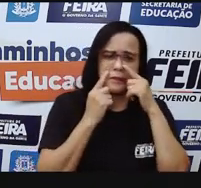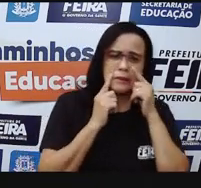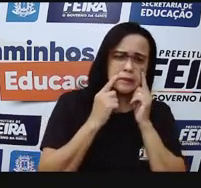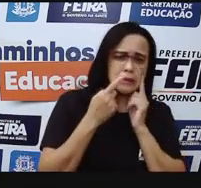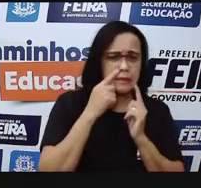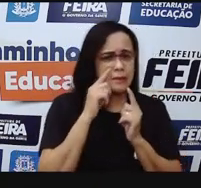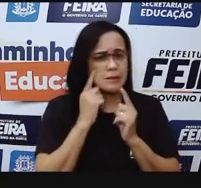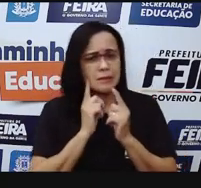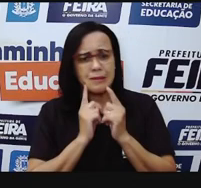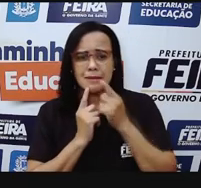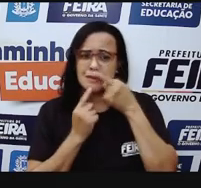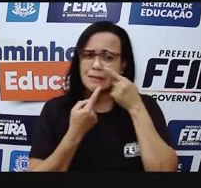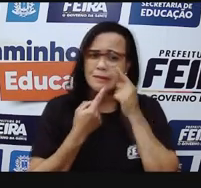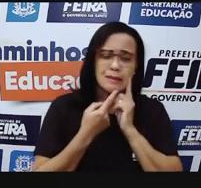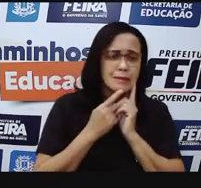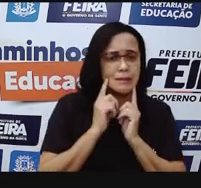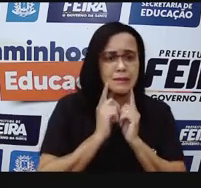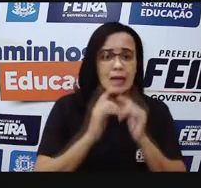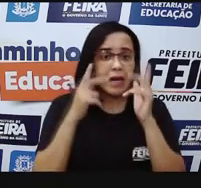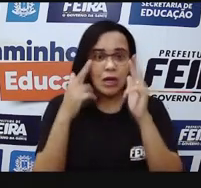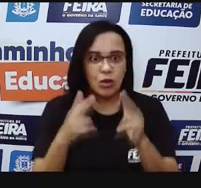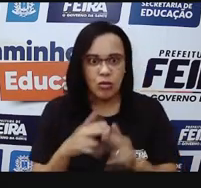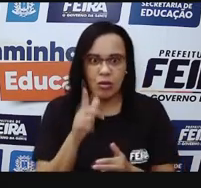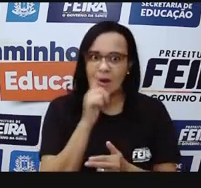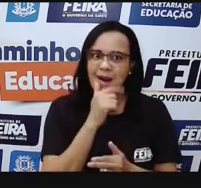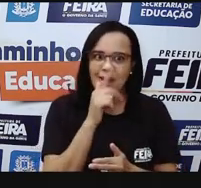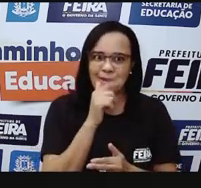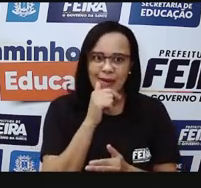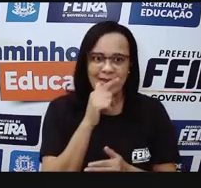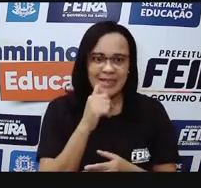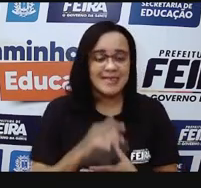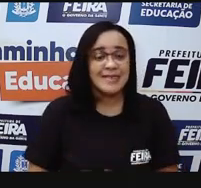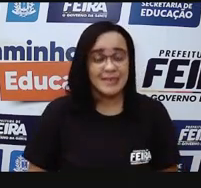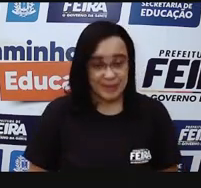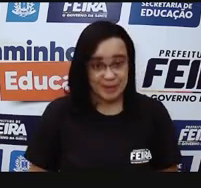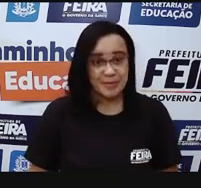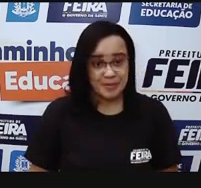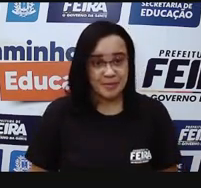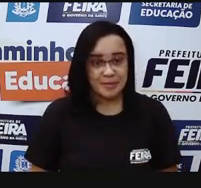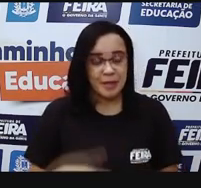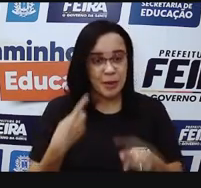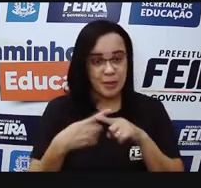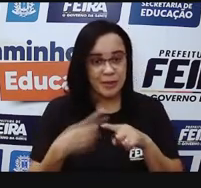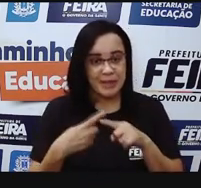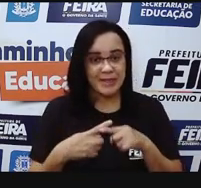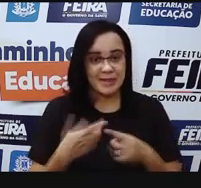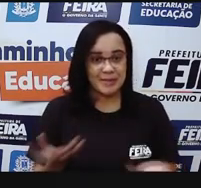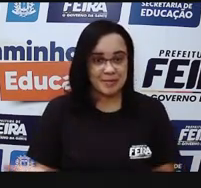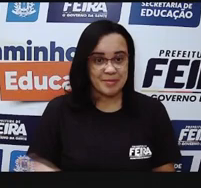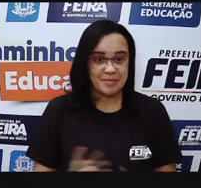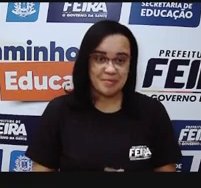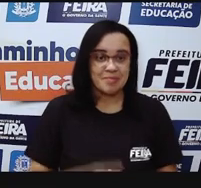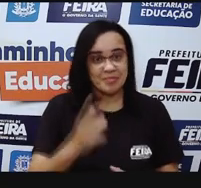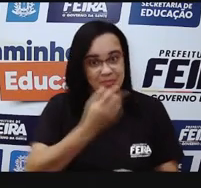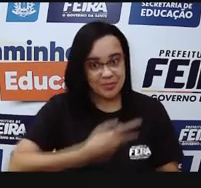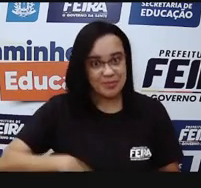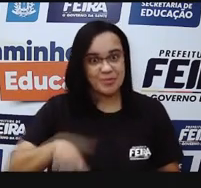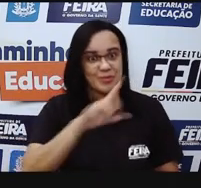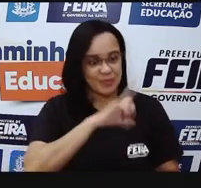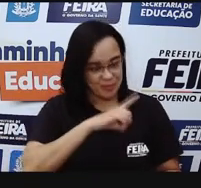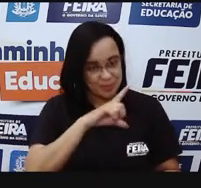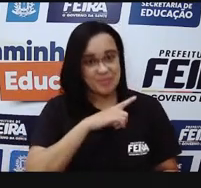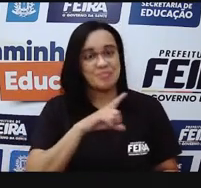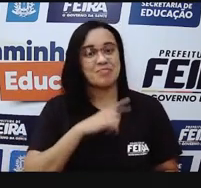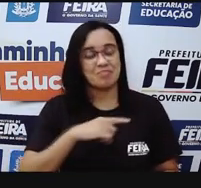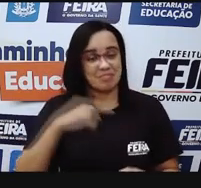sai uma água, sai uma lágrima pelo nariz. O que é isso? É porque a gente tem, né, um duto naso